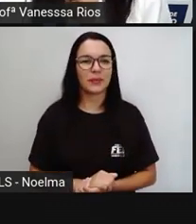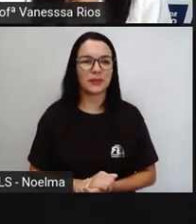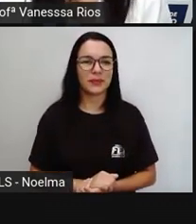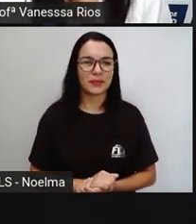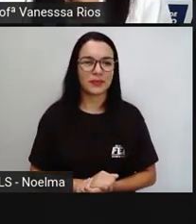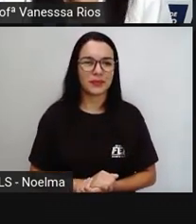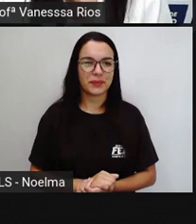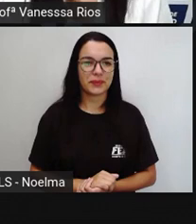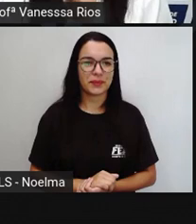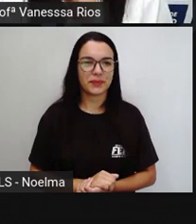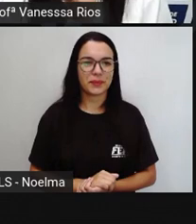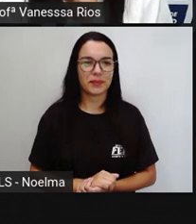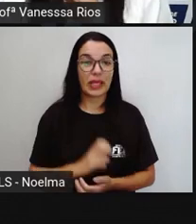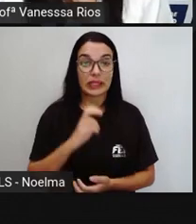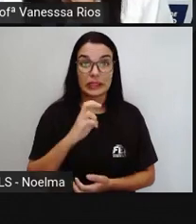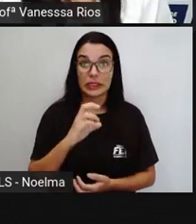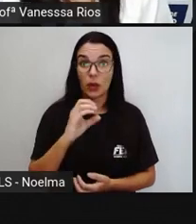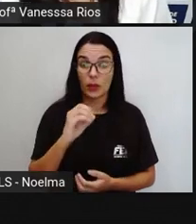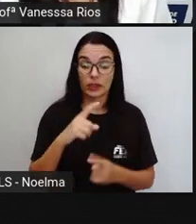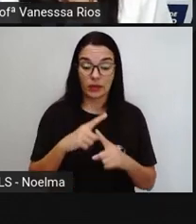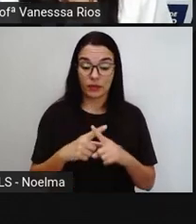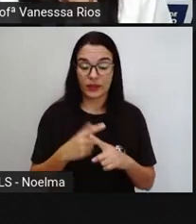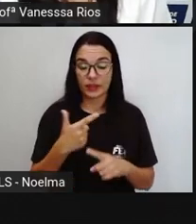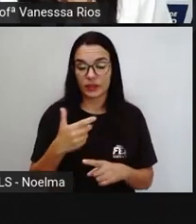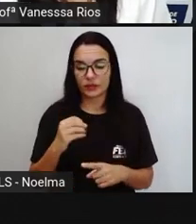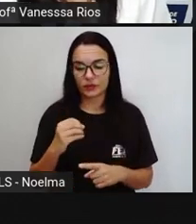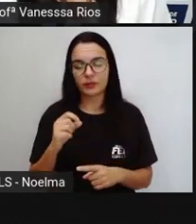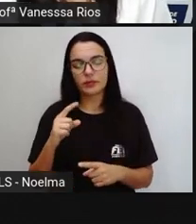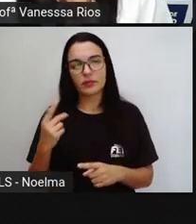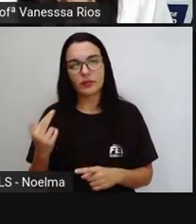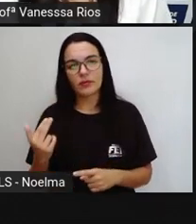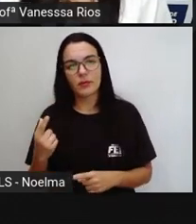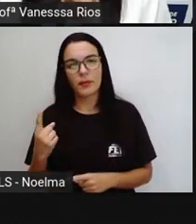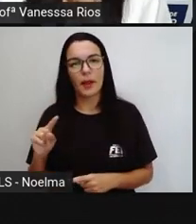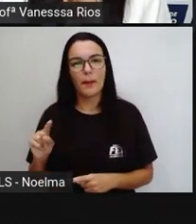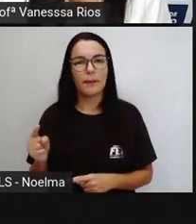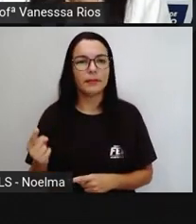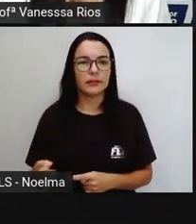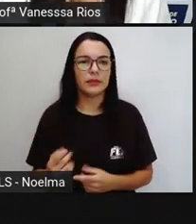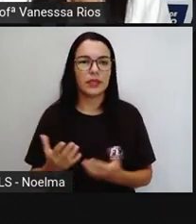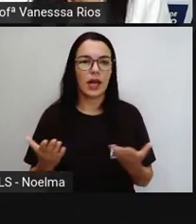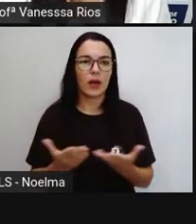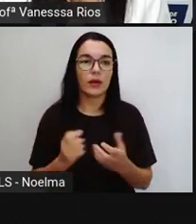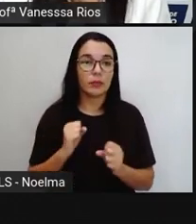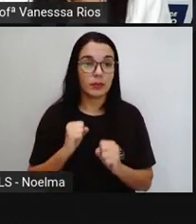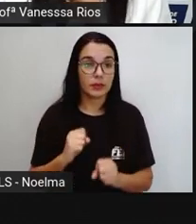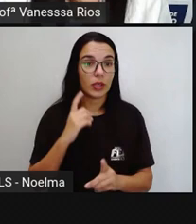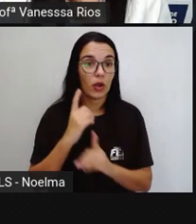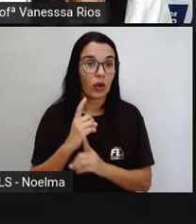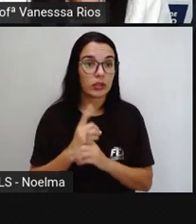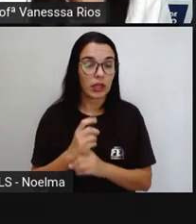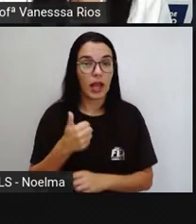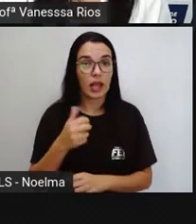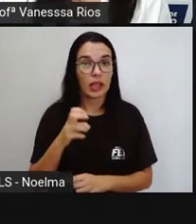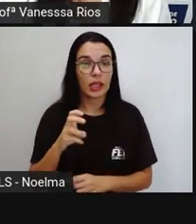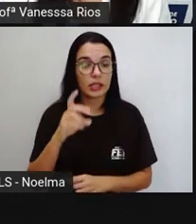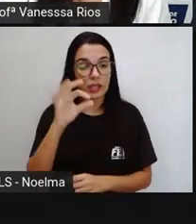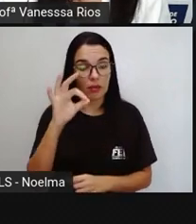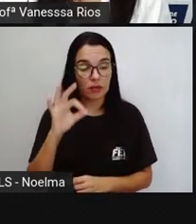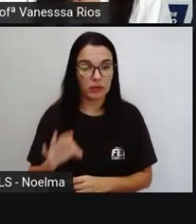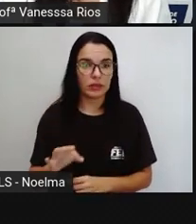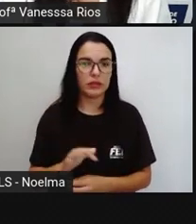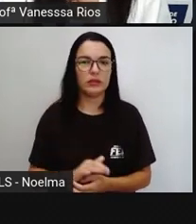50% de 2 mil é igual a mil E agora a gente pode encontrar também 15% É só